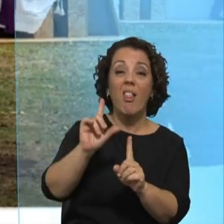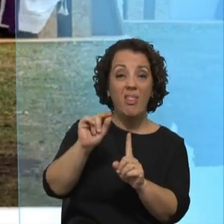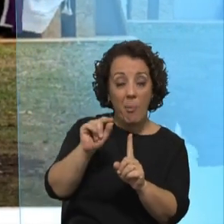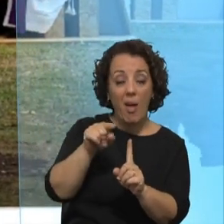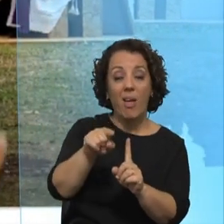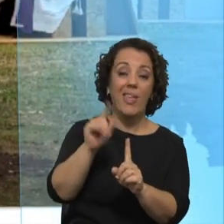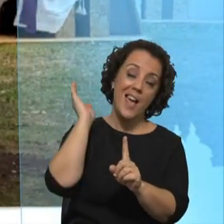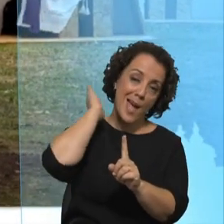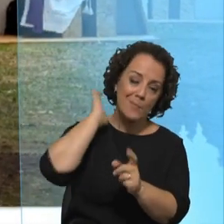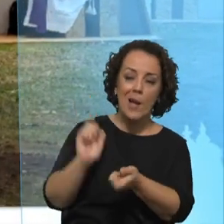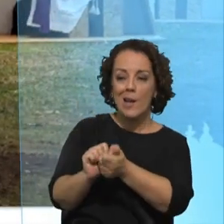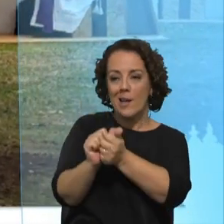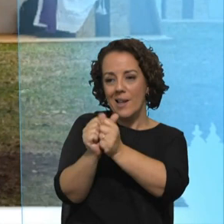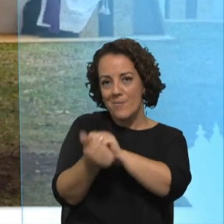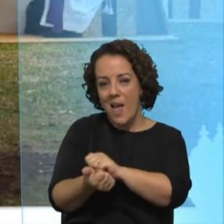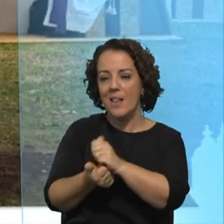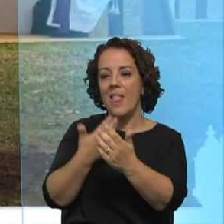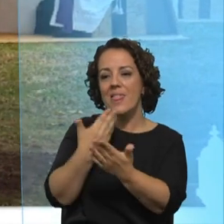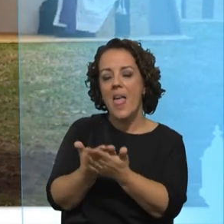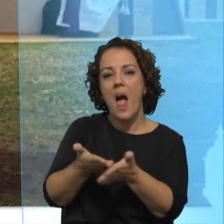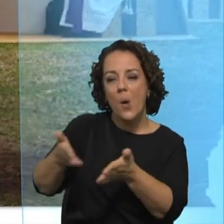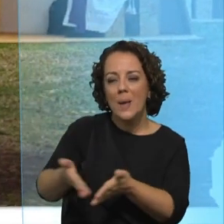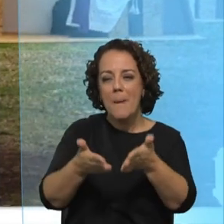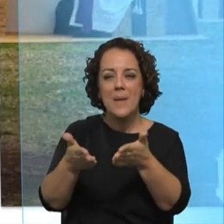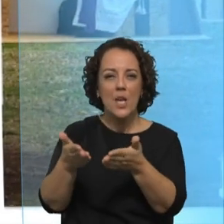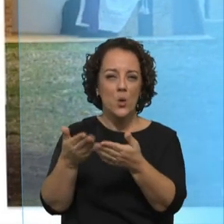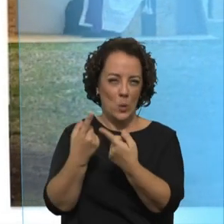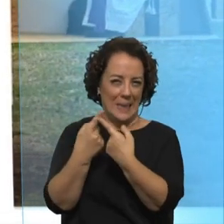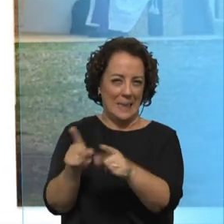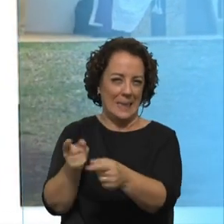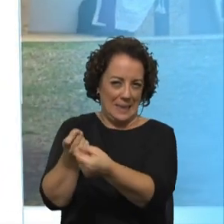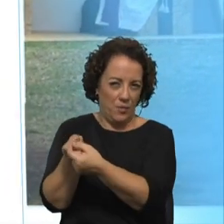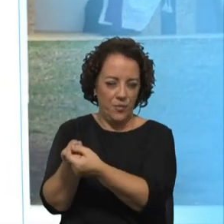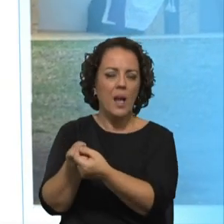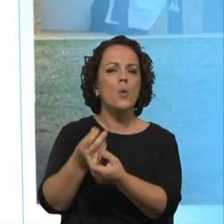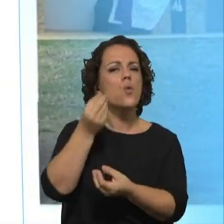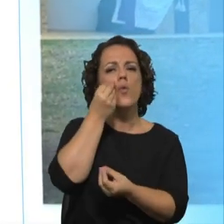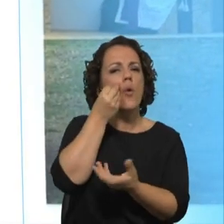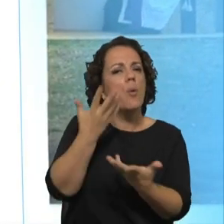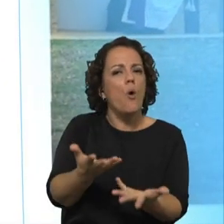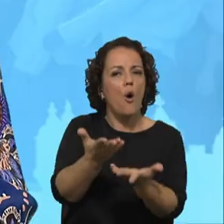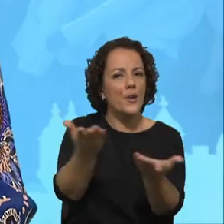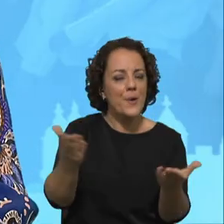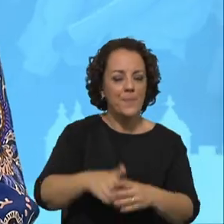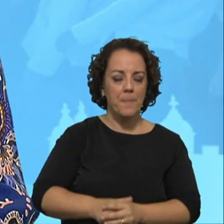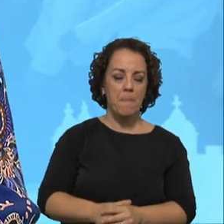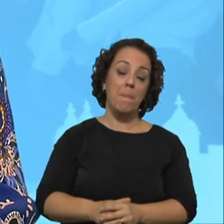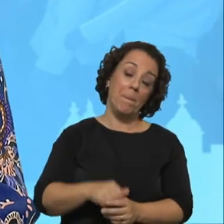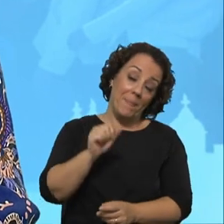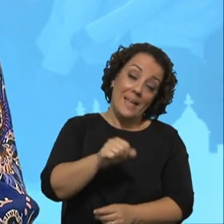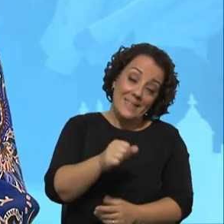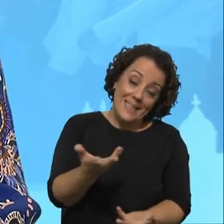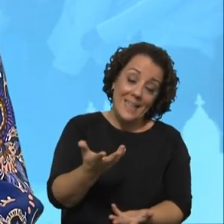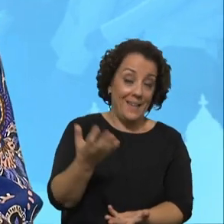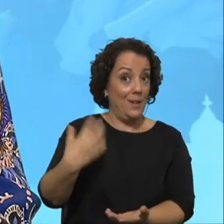dar passos diferentes, não é? Como é que é hoje esta presença de igreja no mundo rural? Sim, tem sido